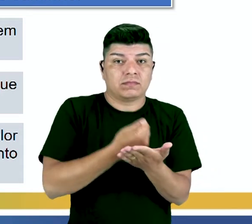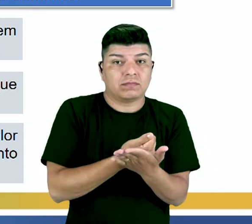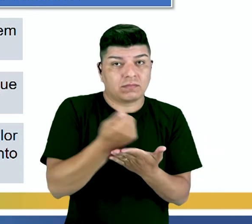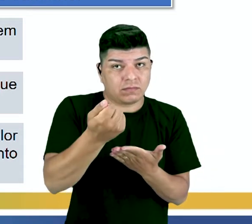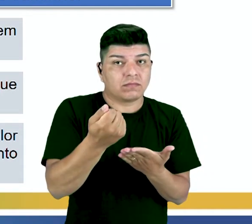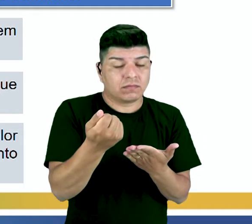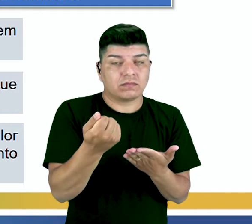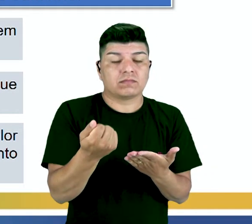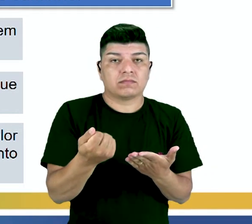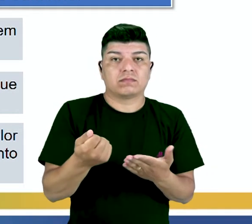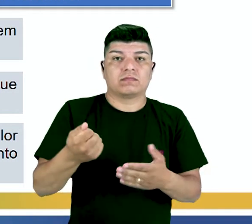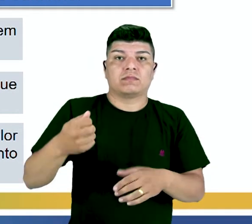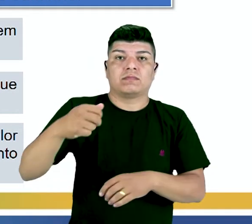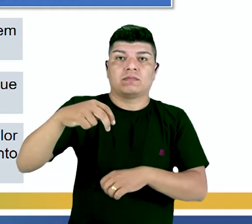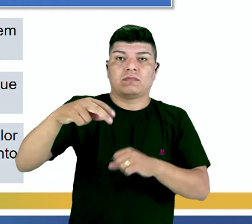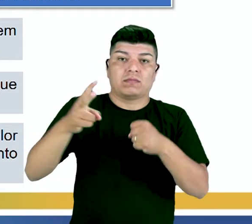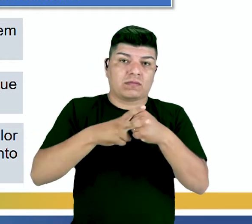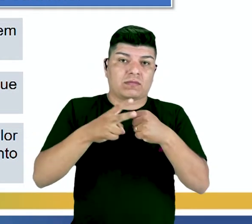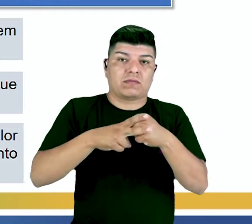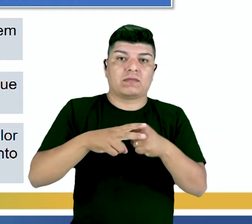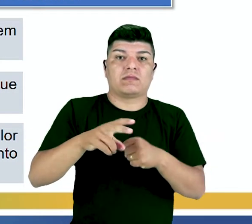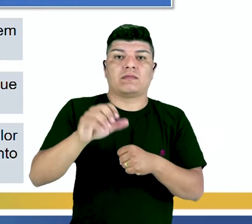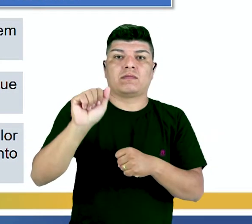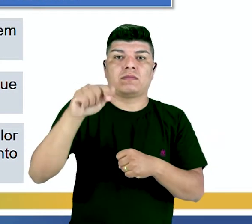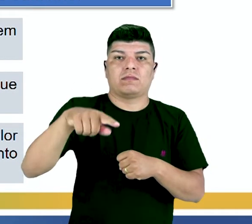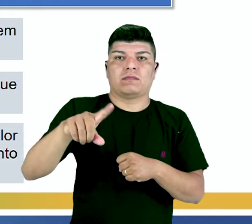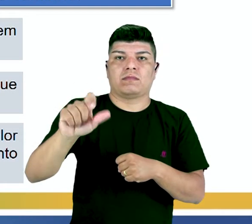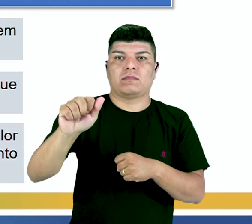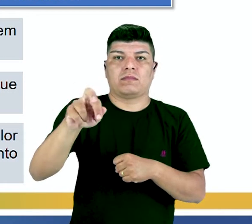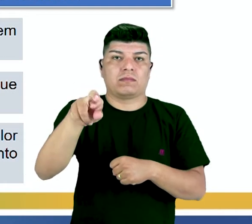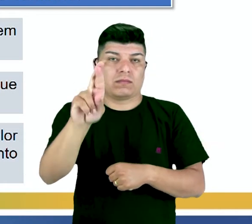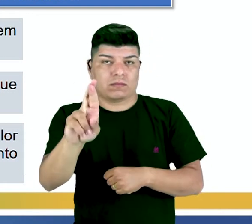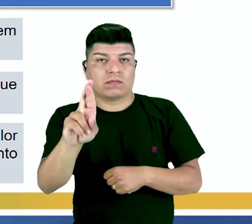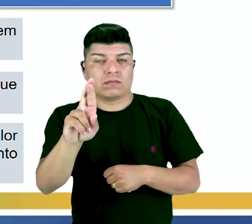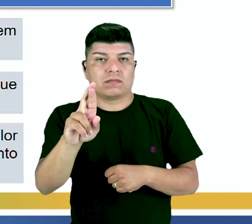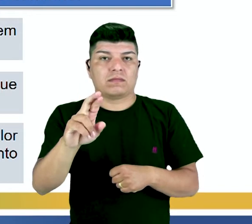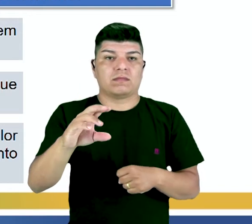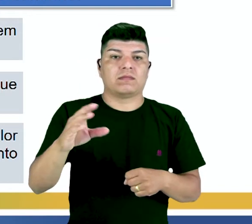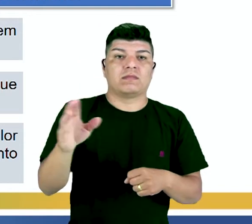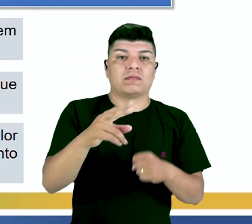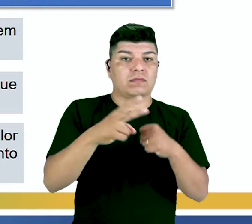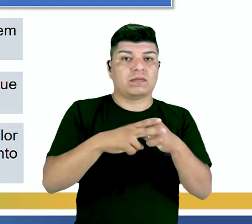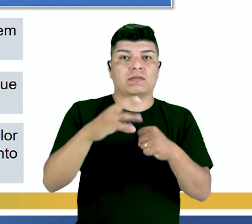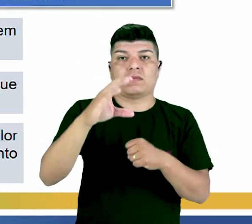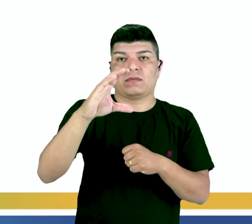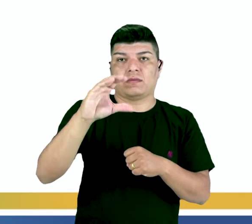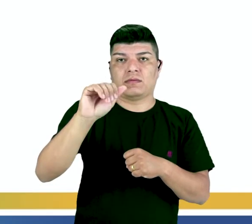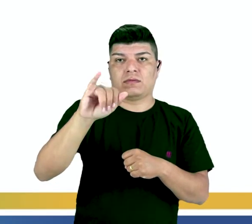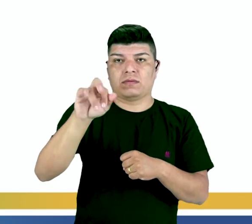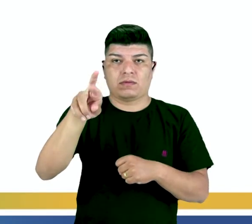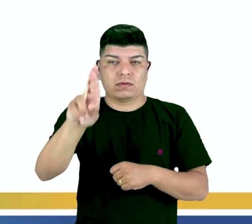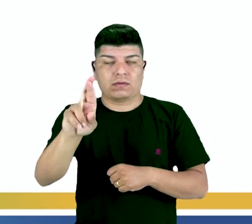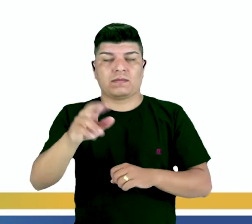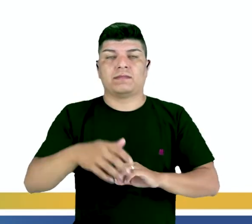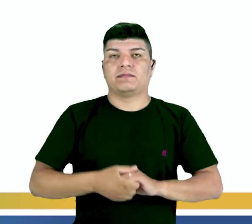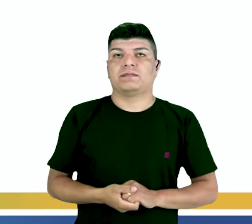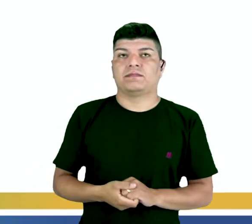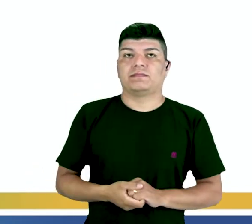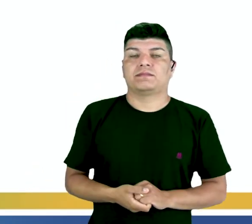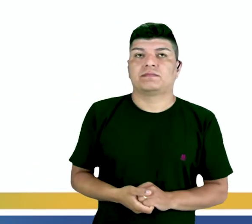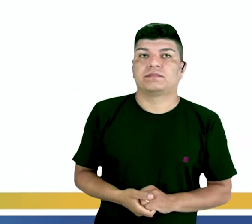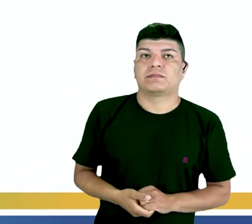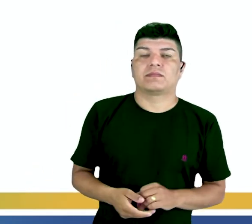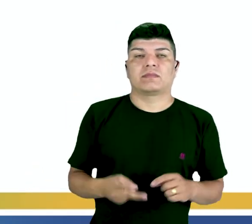Andava, que é o verbo andar, e cair, que era relacionado às pedrinhas que ele ia deixando cair ao caminho. No segundo